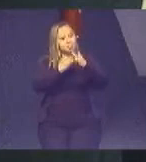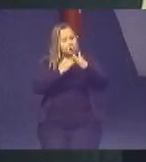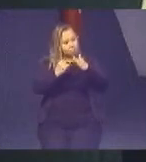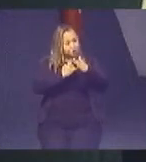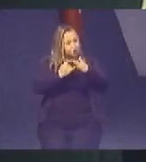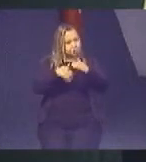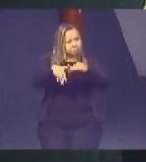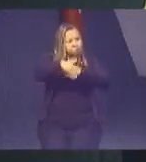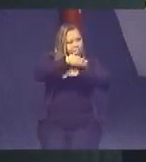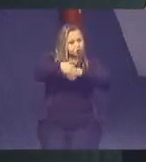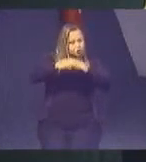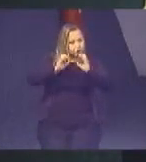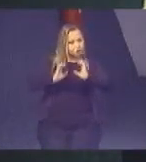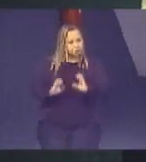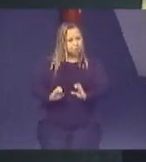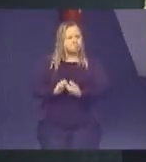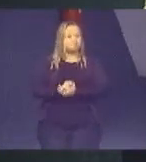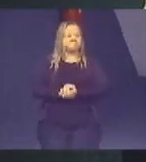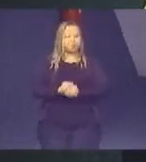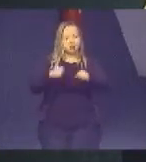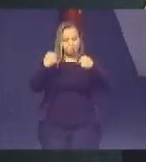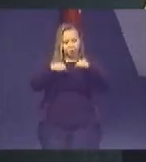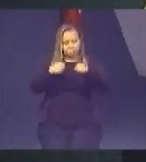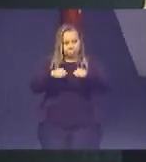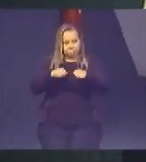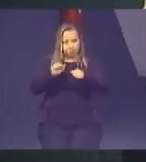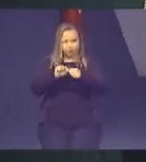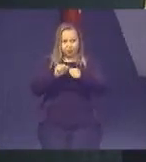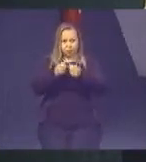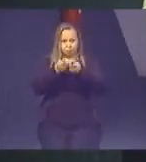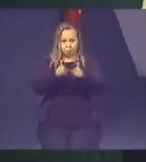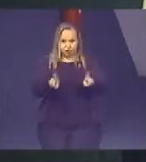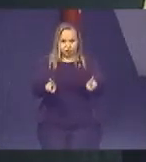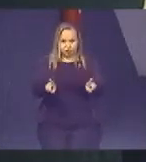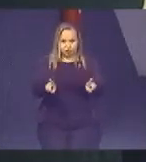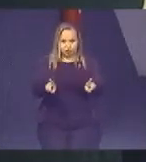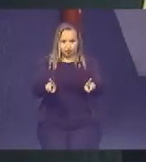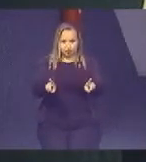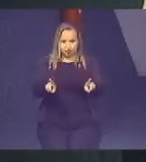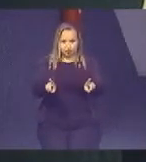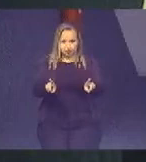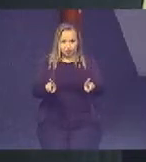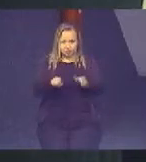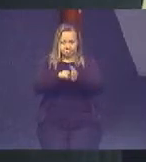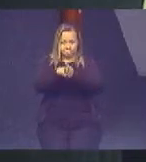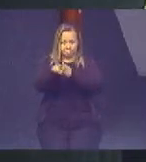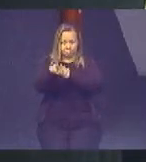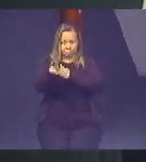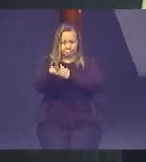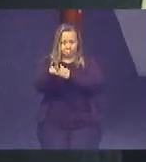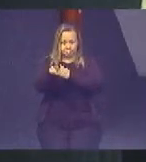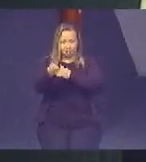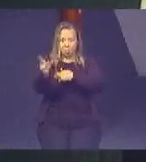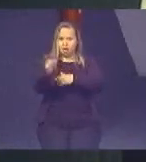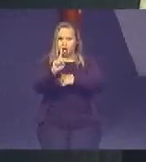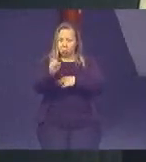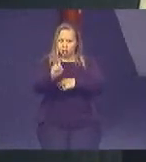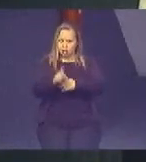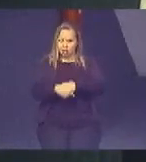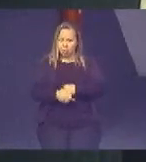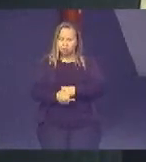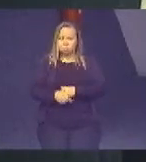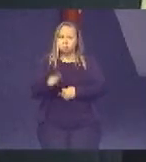Fundação. Precisamos fazer o divórcio? Não, gente. Foi recuperada